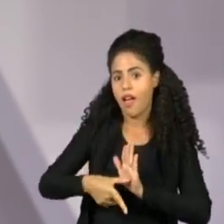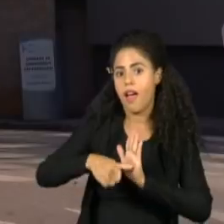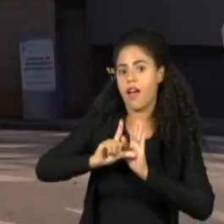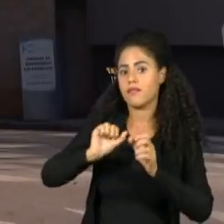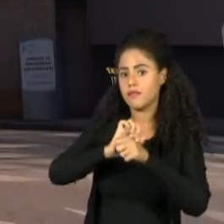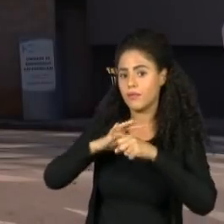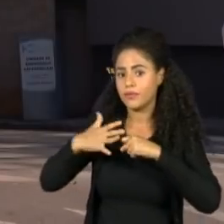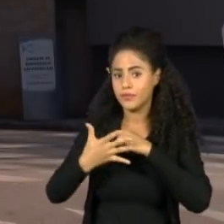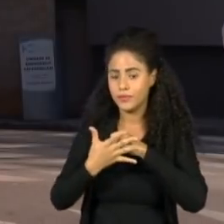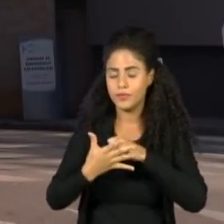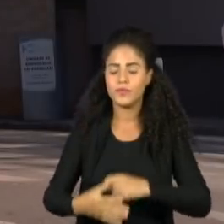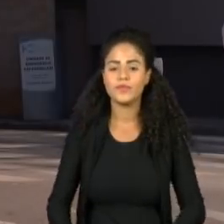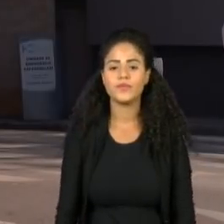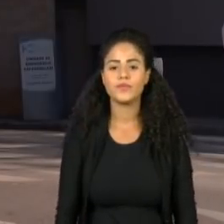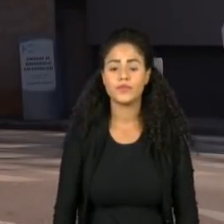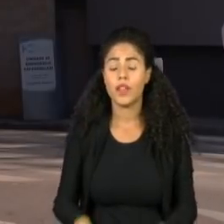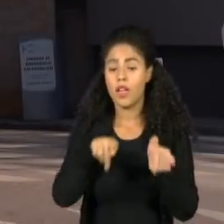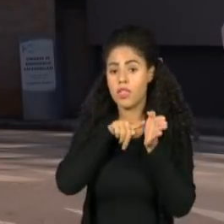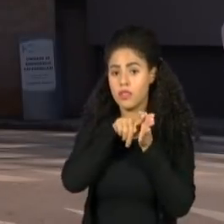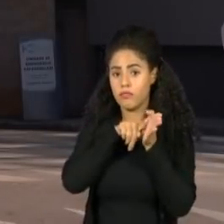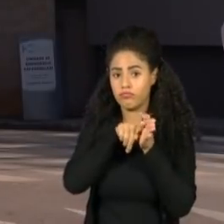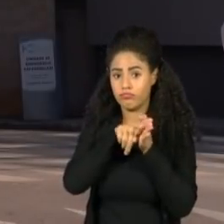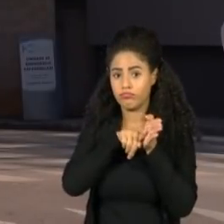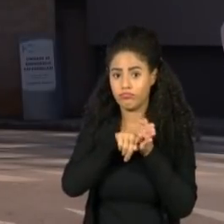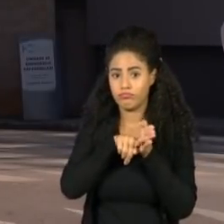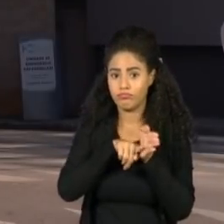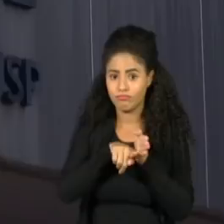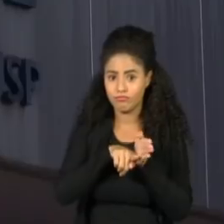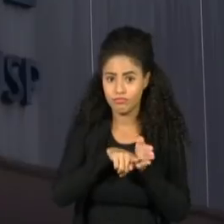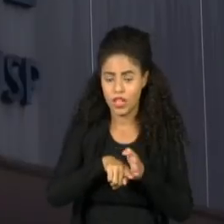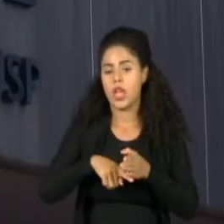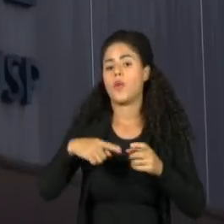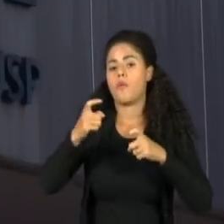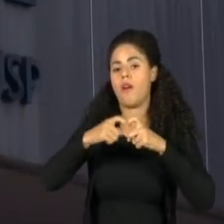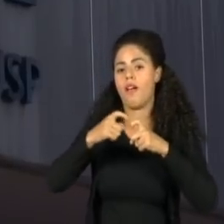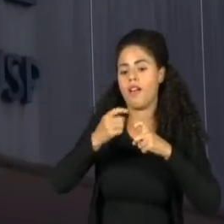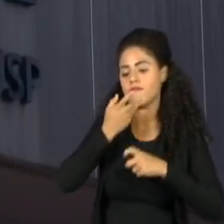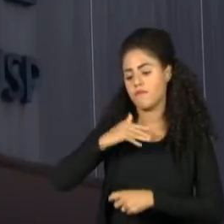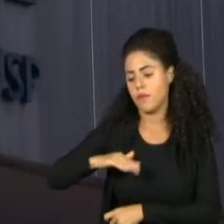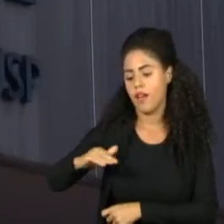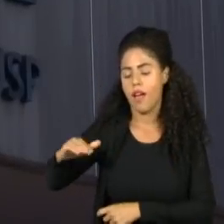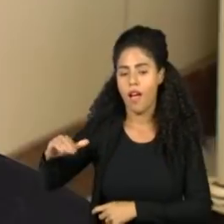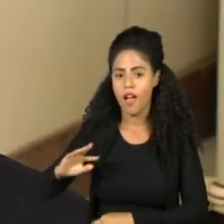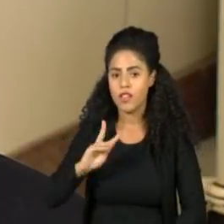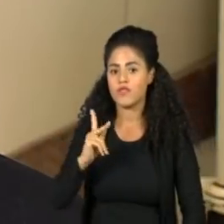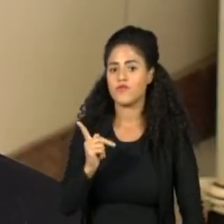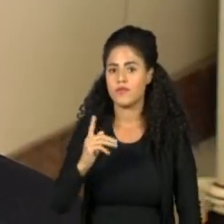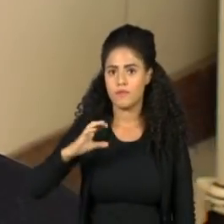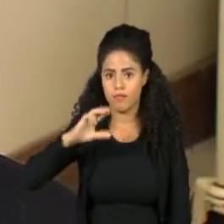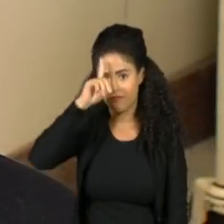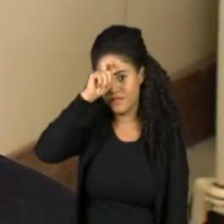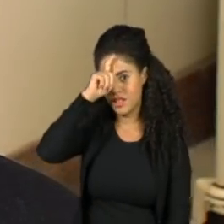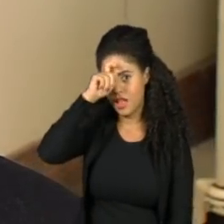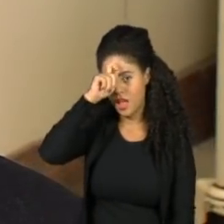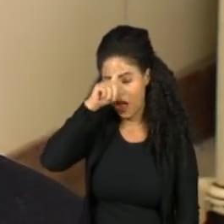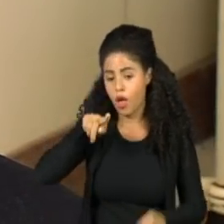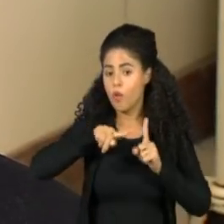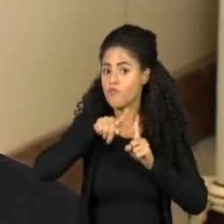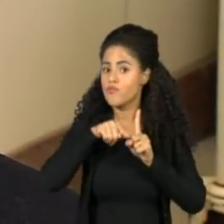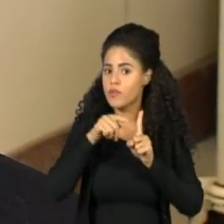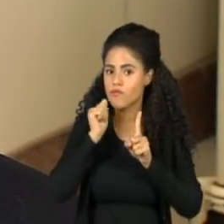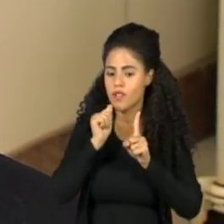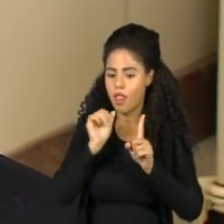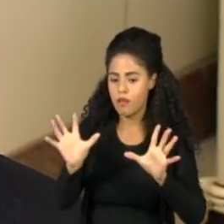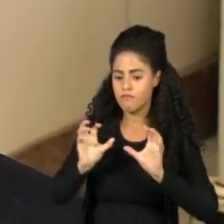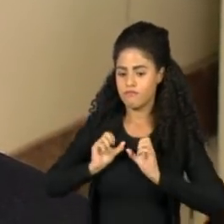A pesquisa foi desenvolvida no Departamento de Pediatria do Hospital das Clínicas. Foram analisadas grávidas que tiveram a